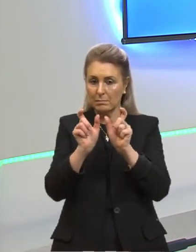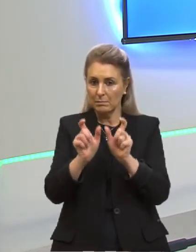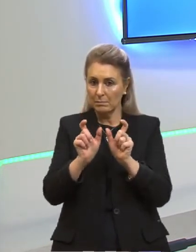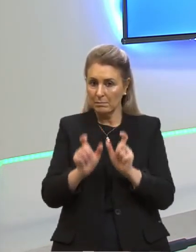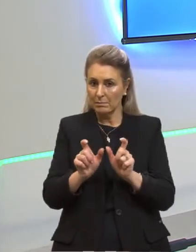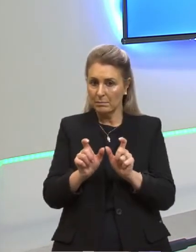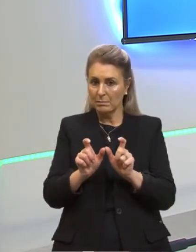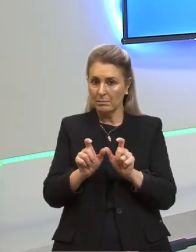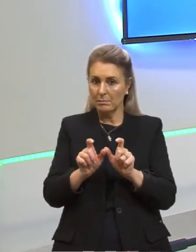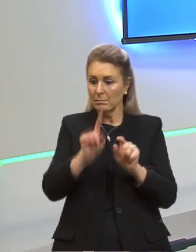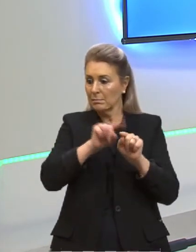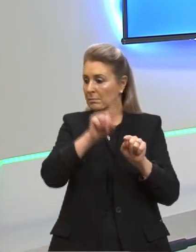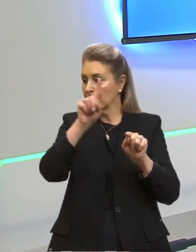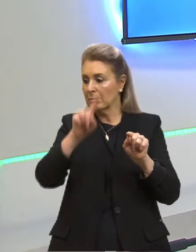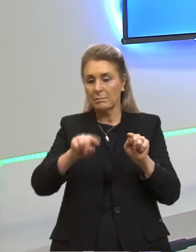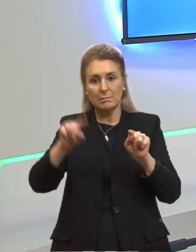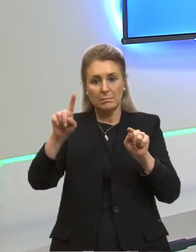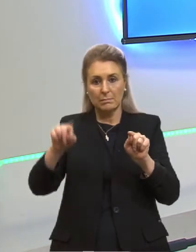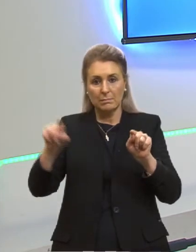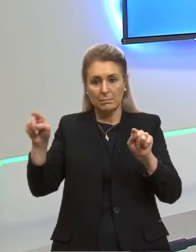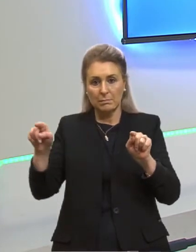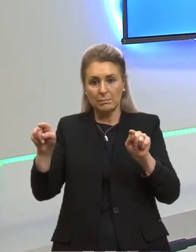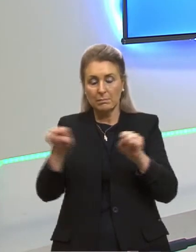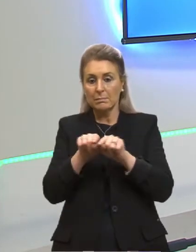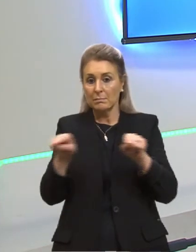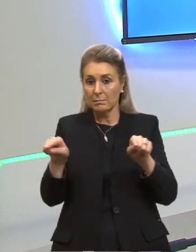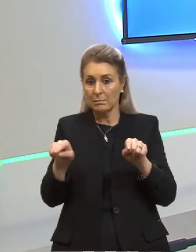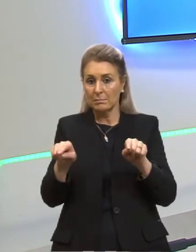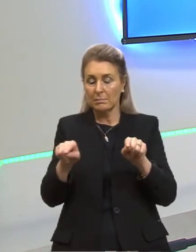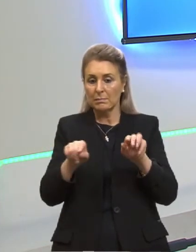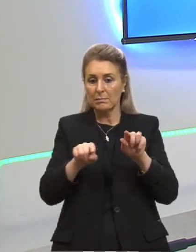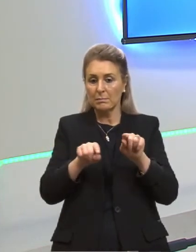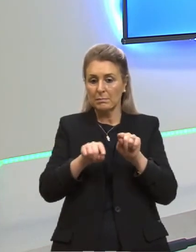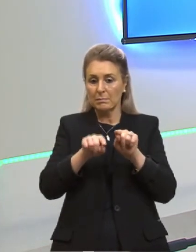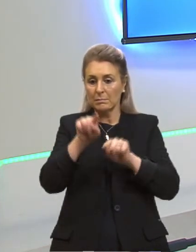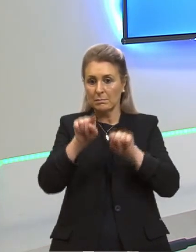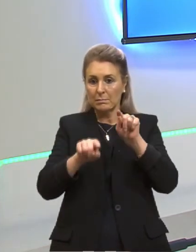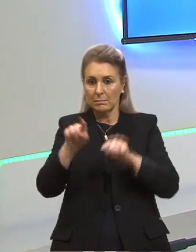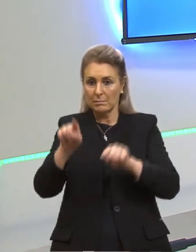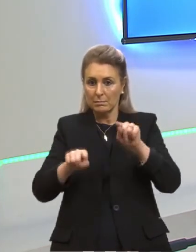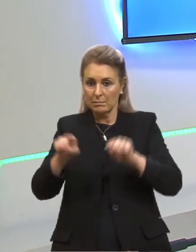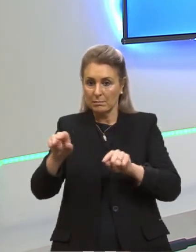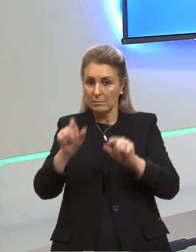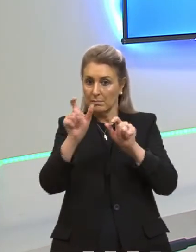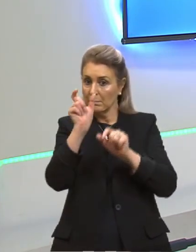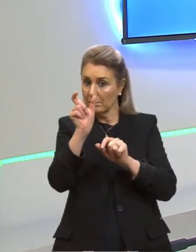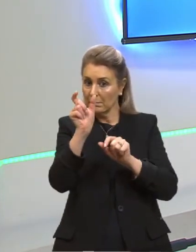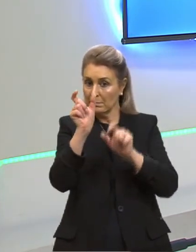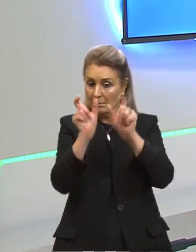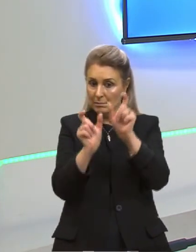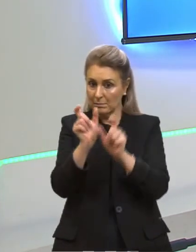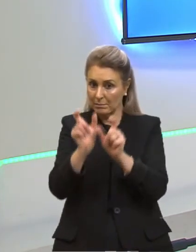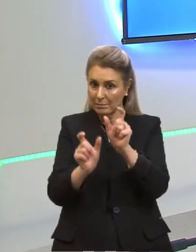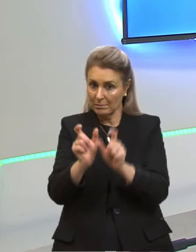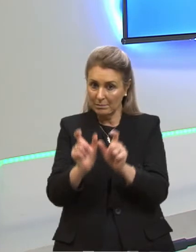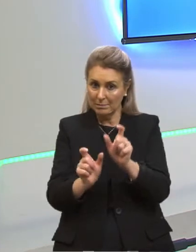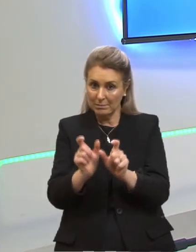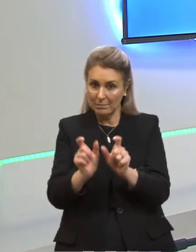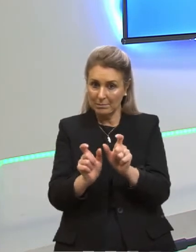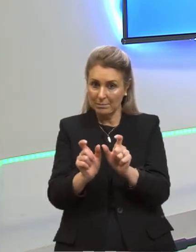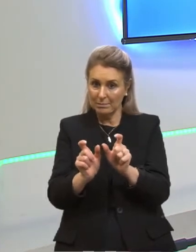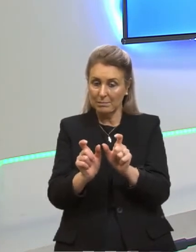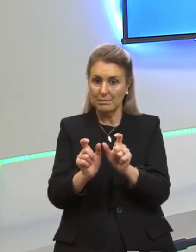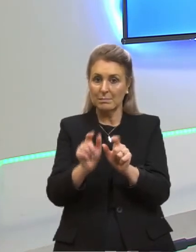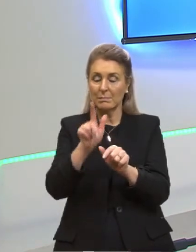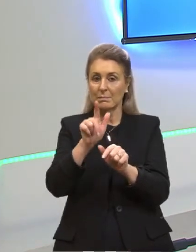não é uma onda exatamente, mas é uma onda, é uma oscilação feita por uma partícula, uma partícula oscilando, entendeu? Então é